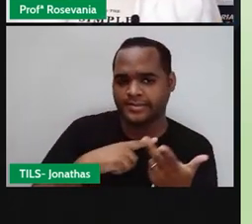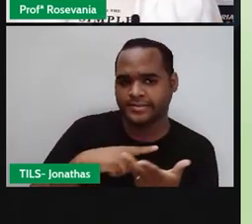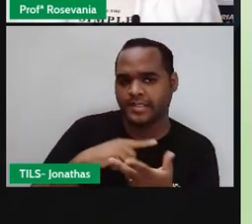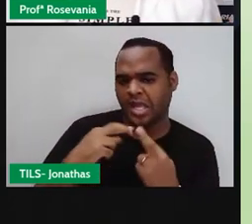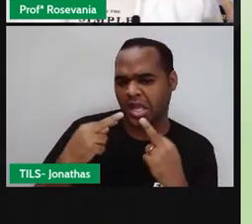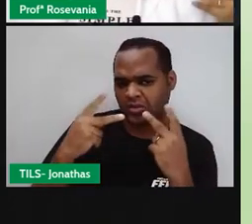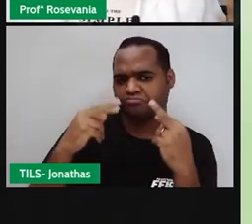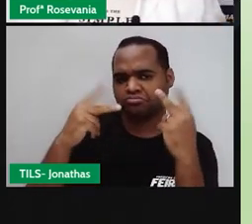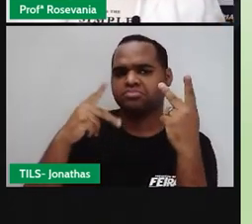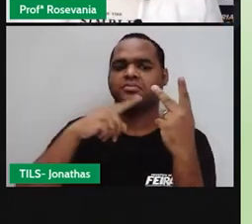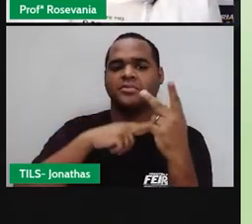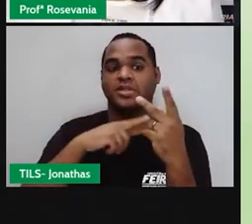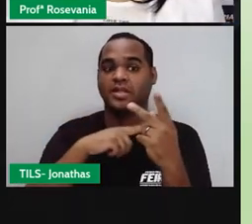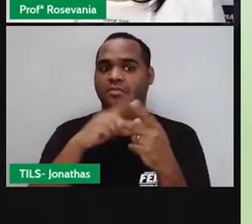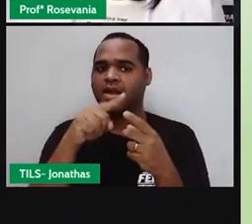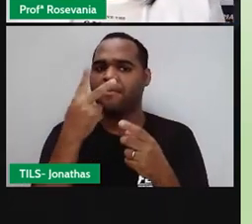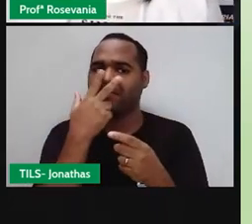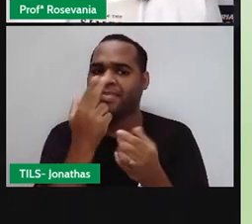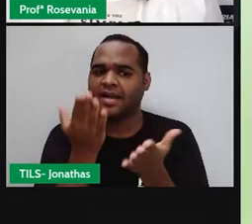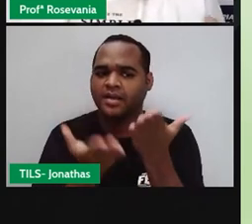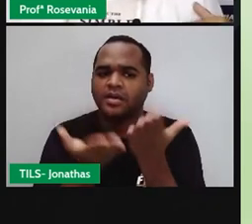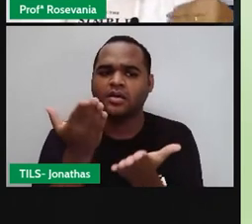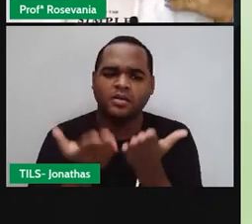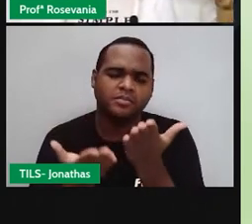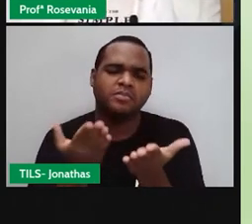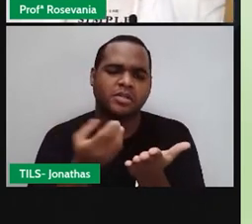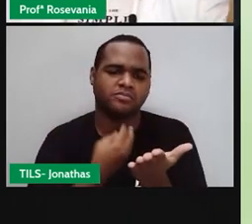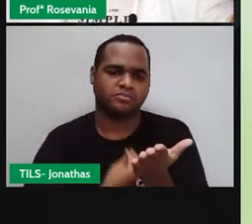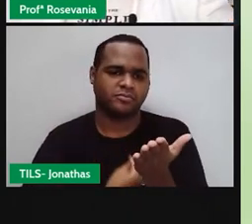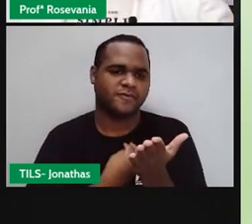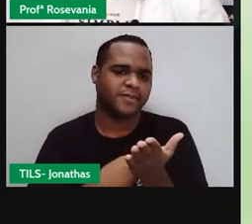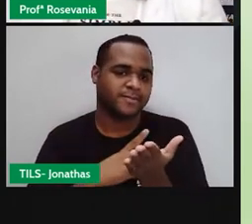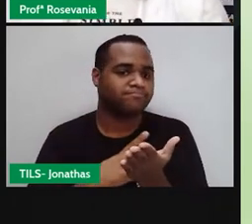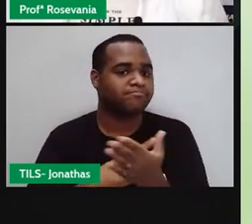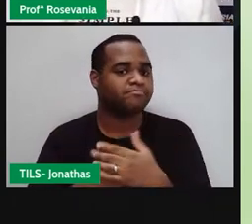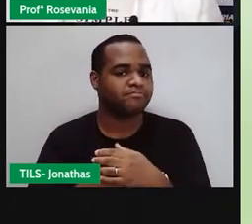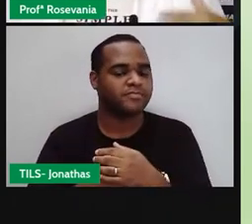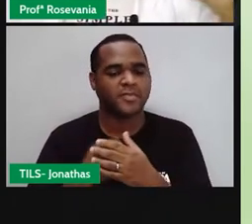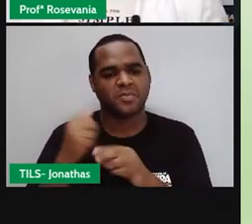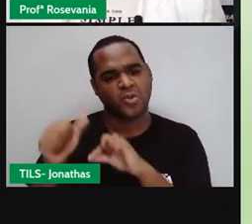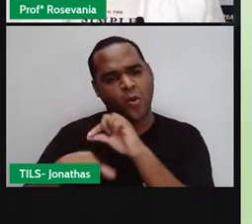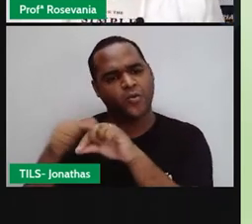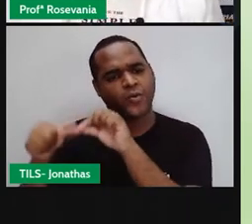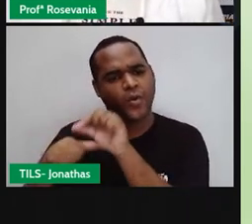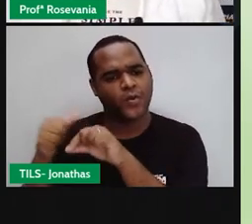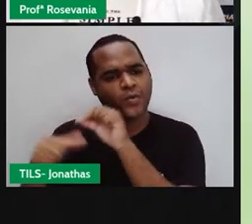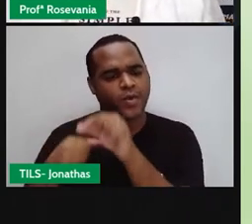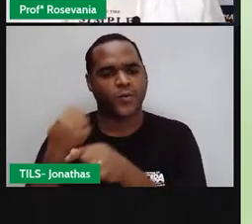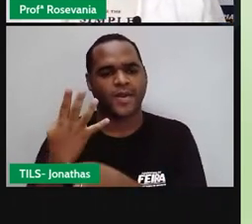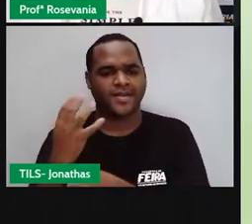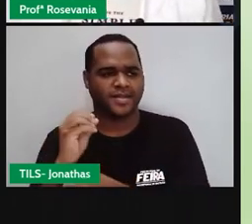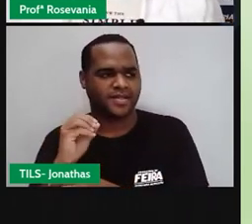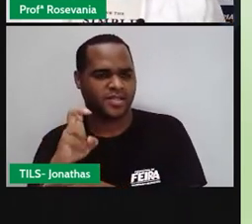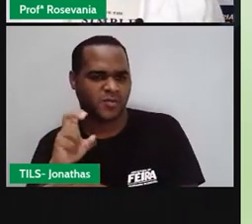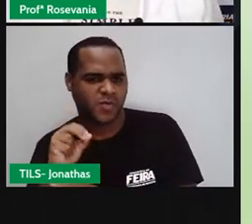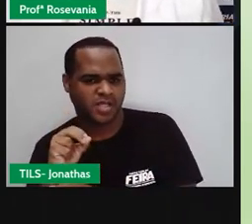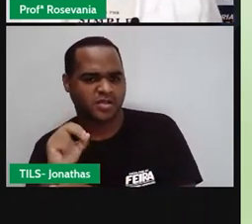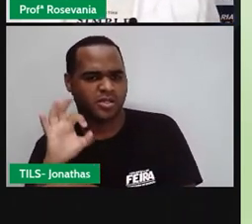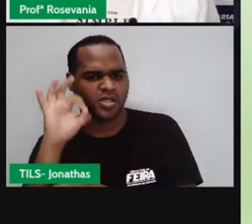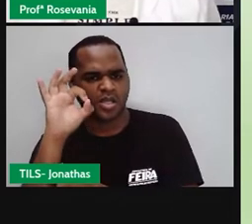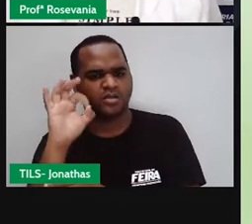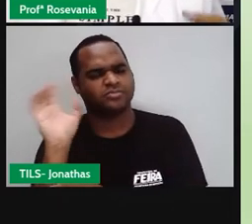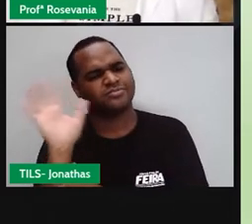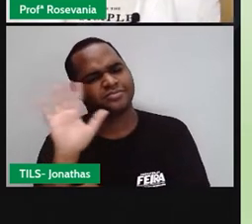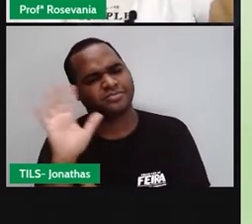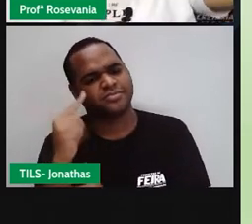altas, mas são temperaturas equilibradas, você não vai ter aquela variação muito grande para ter 40, 50 graus, né, você vai ficar aqui